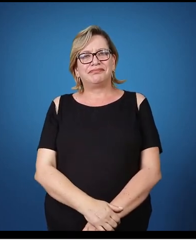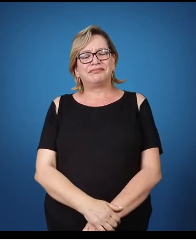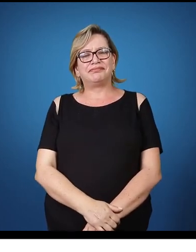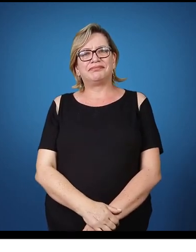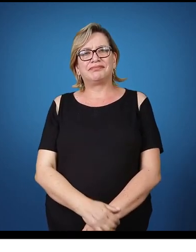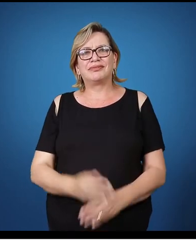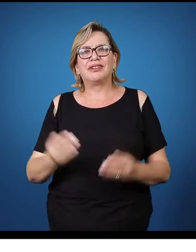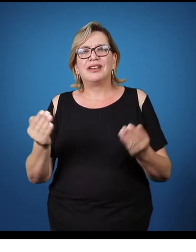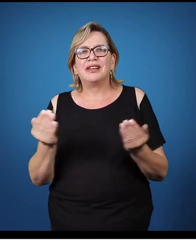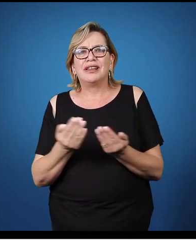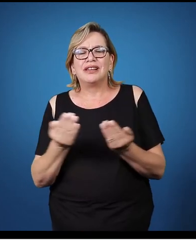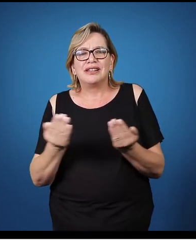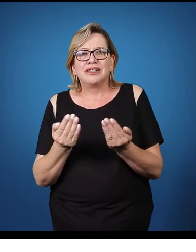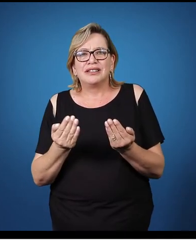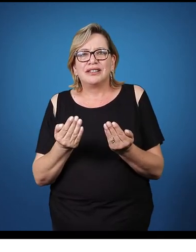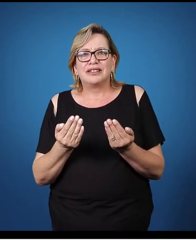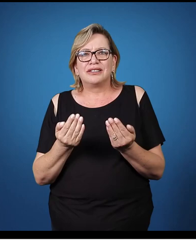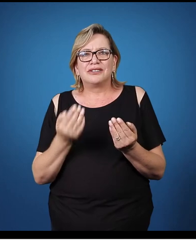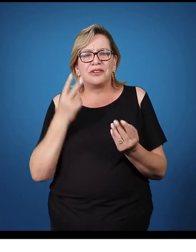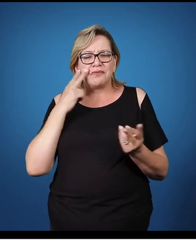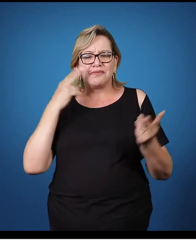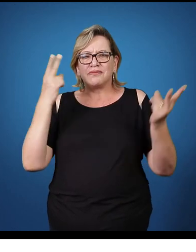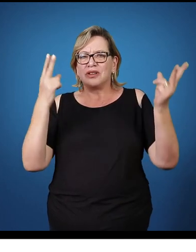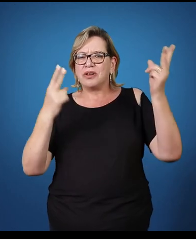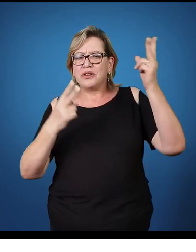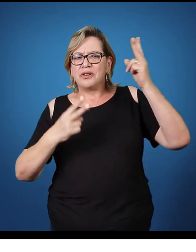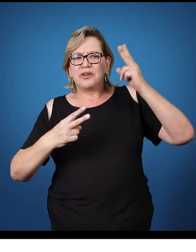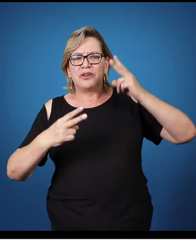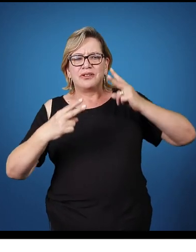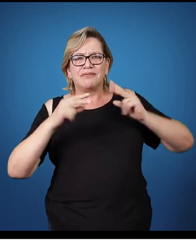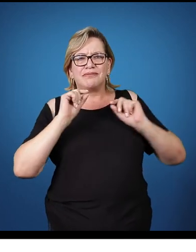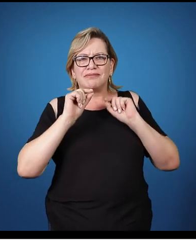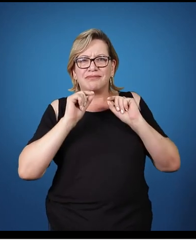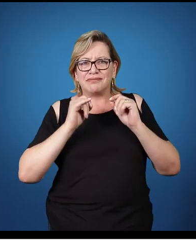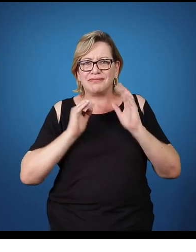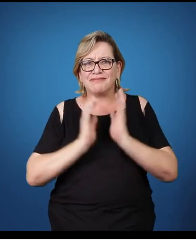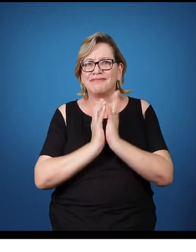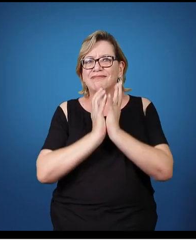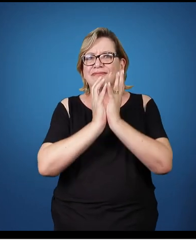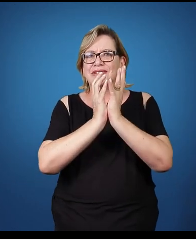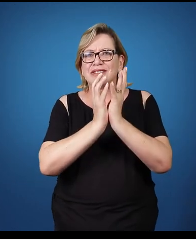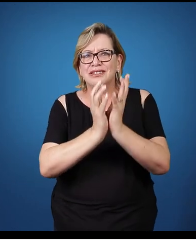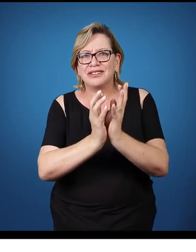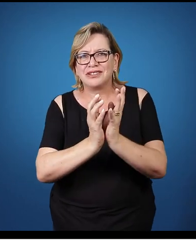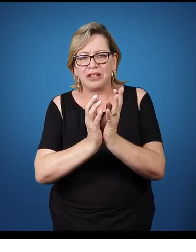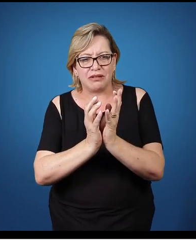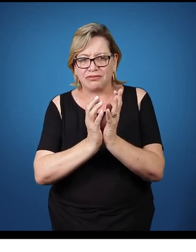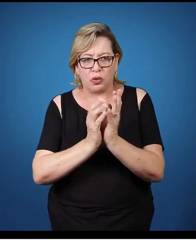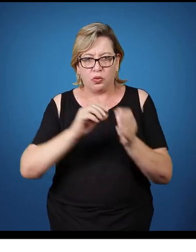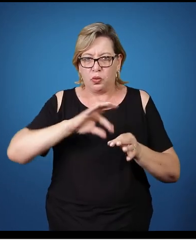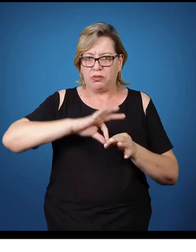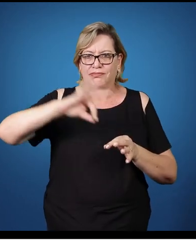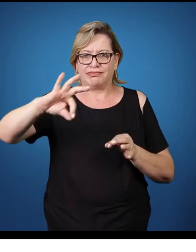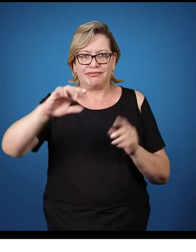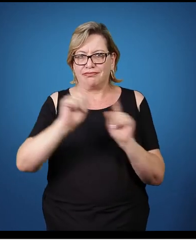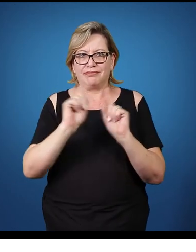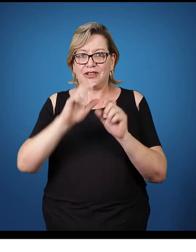E agora, se olhem os que estão jogando ao redor, sem sair do lugar.